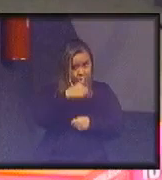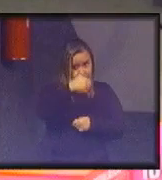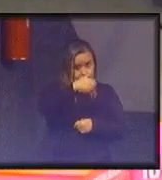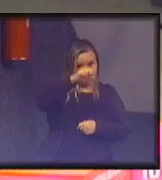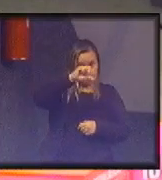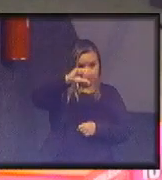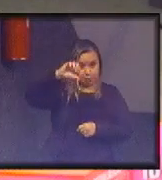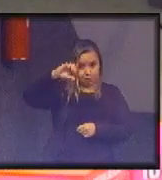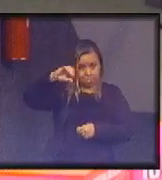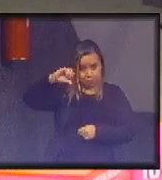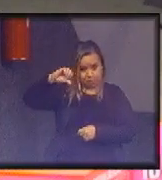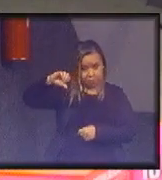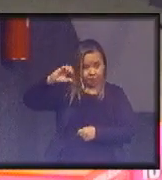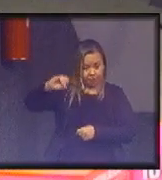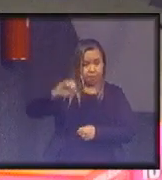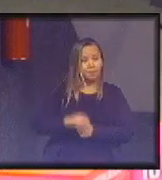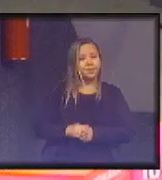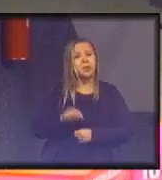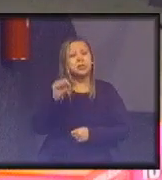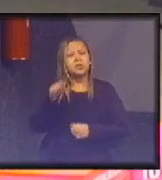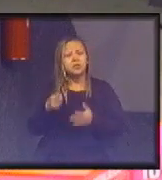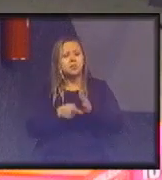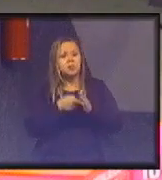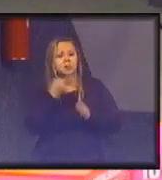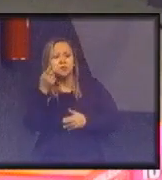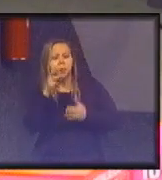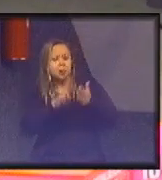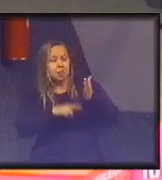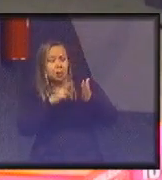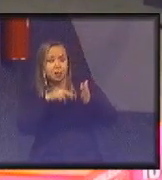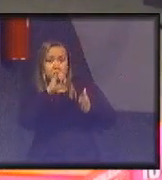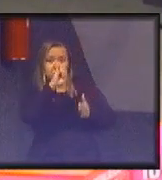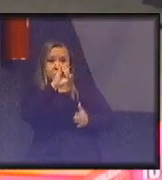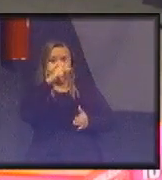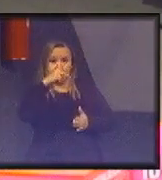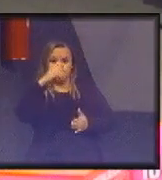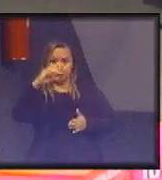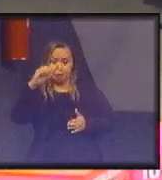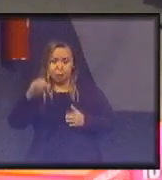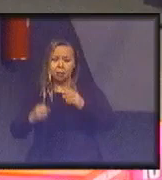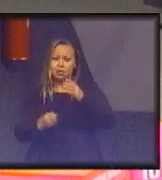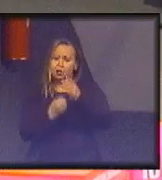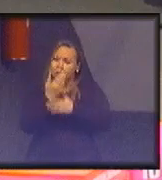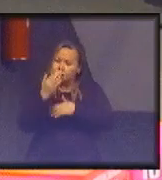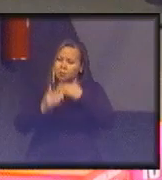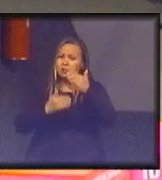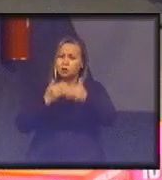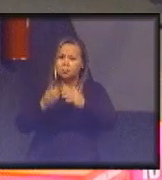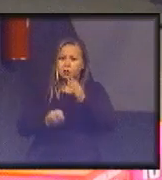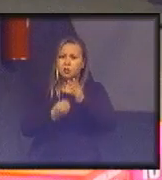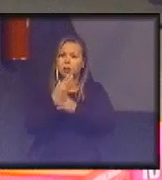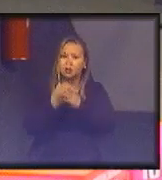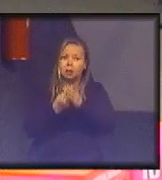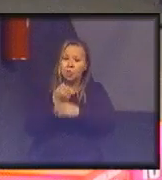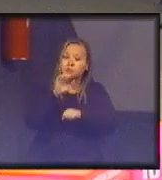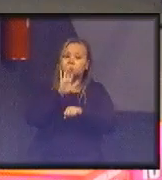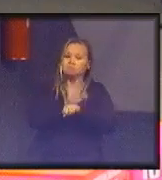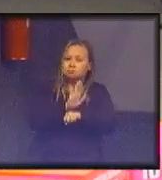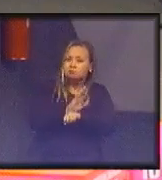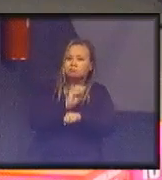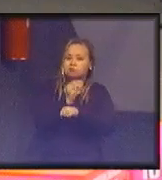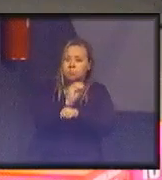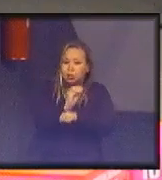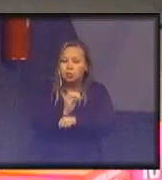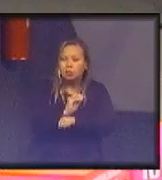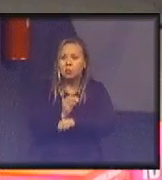E foi esse primeiro relatório do IPCC que gerou, na verdade, ou amparou a Convenção de